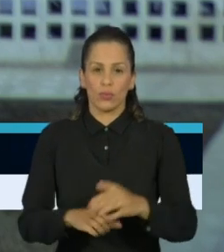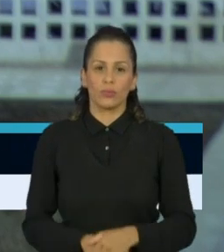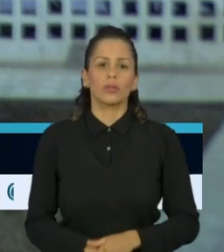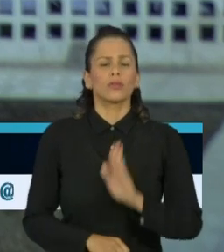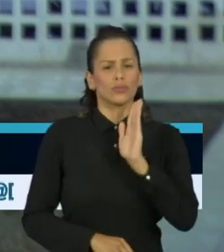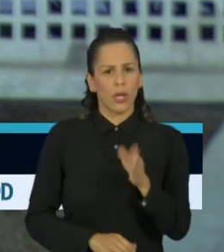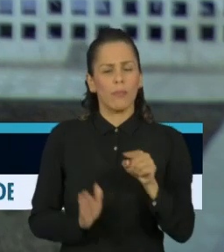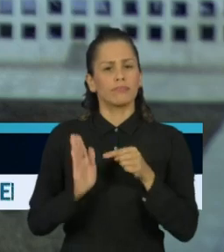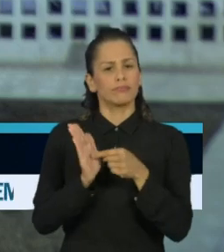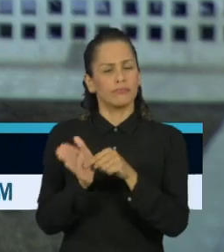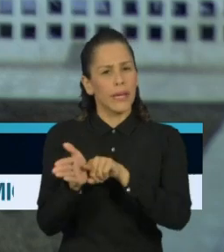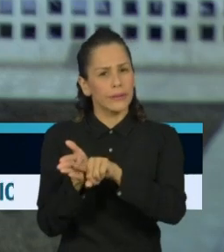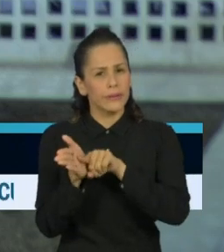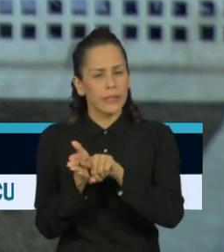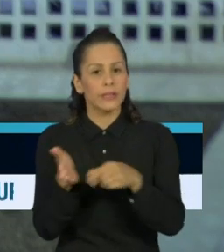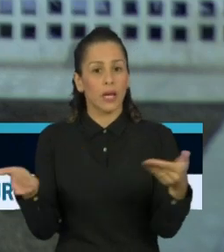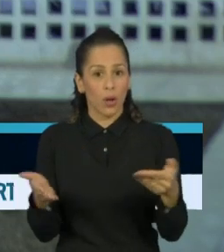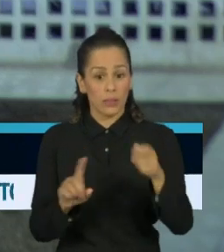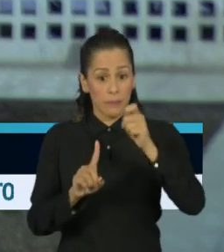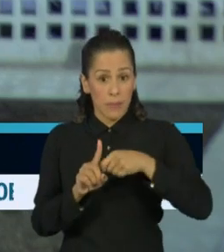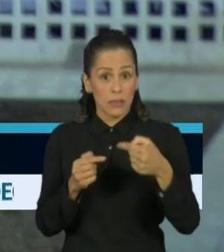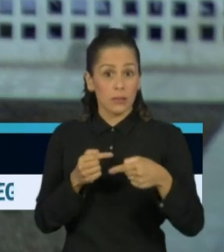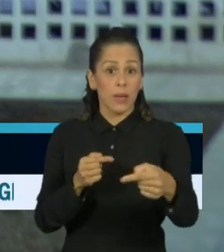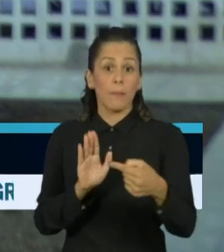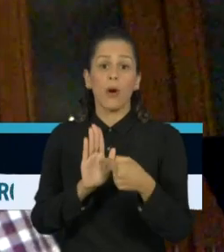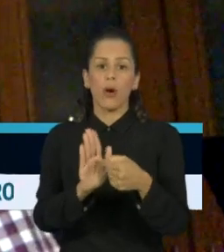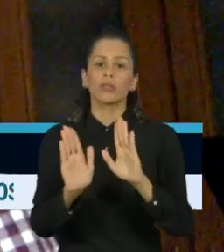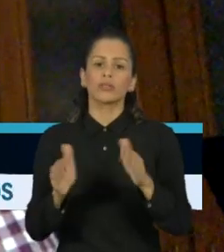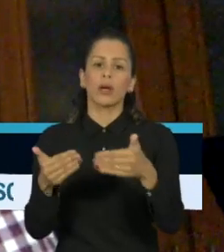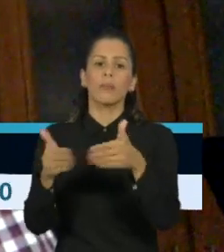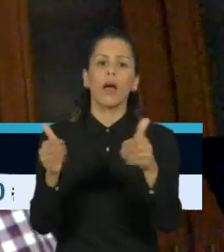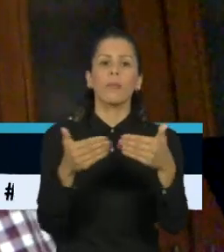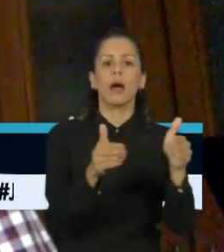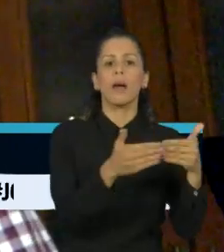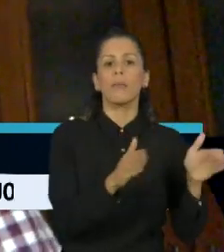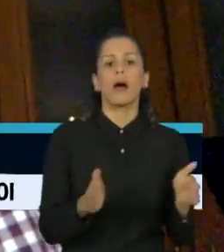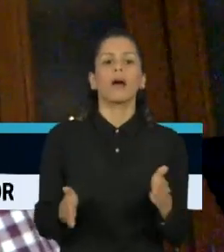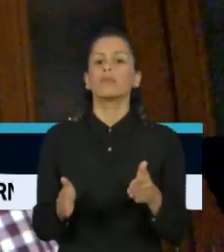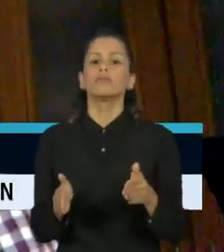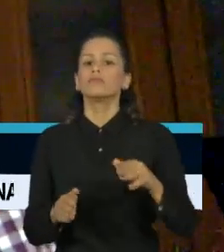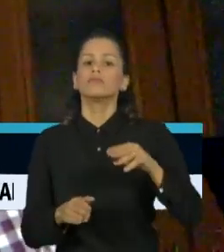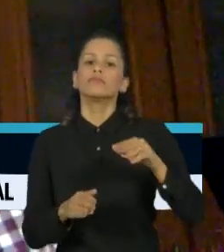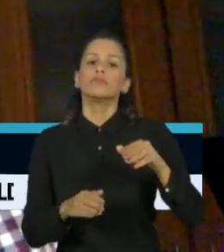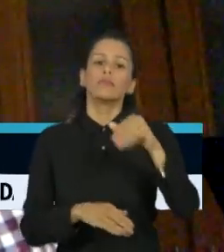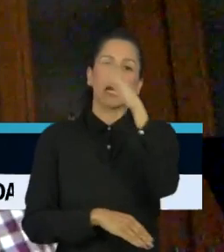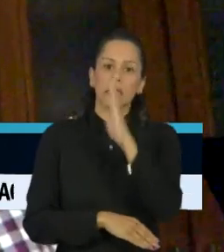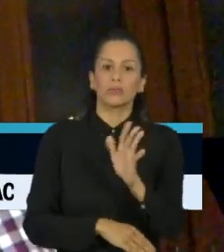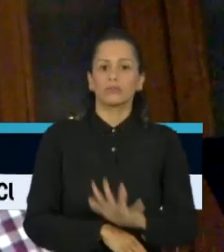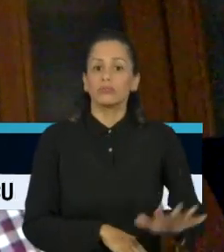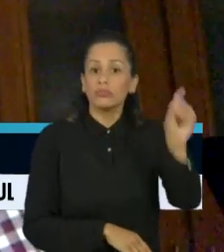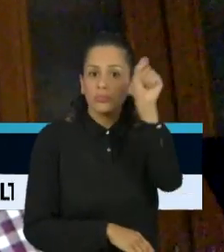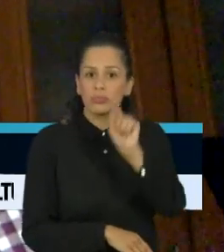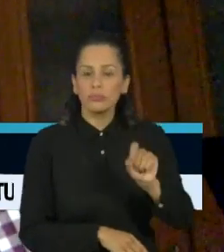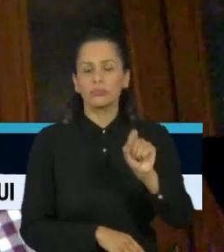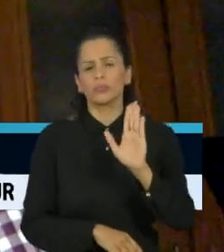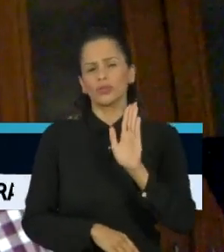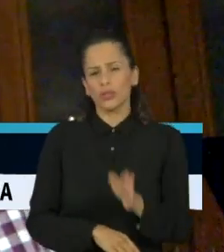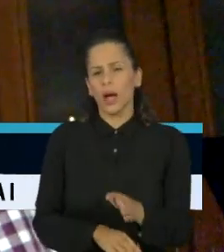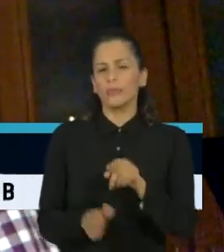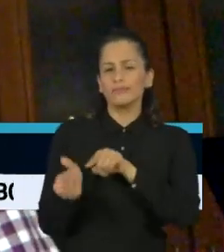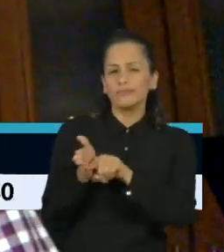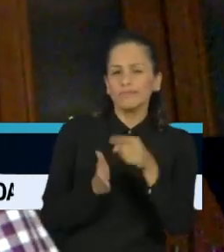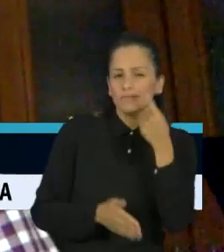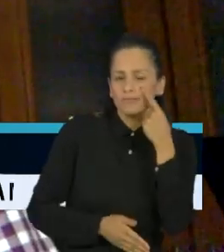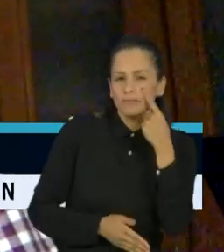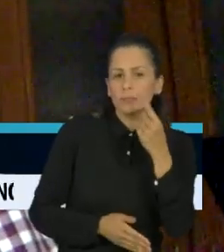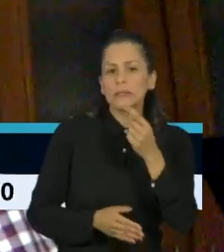mês, com a reabertura das atividades em vários lugares. Nós não somos estatísticos, mas a gente fez uma previsão bastante simples e que, para nossa